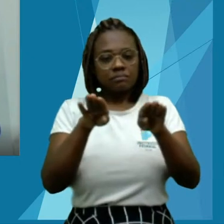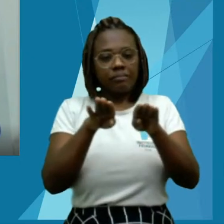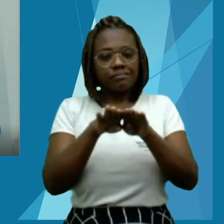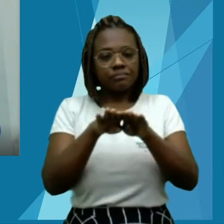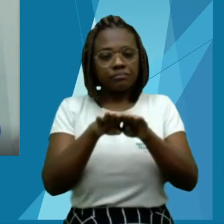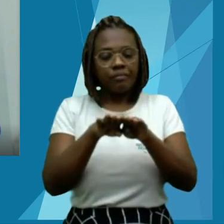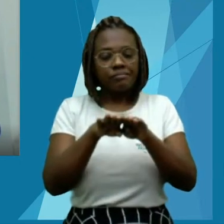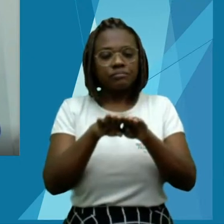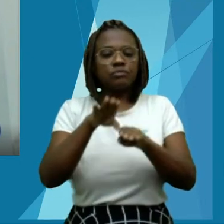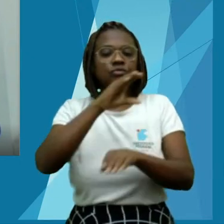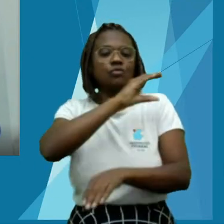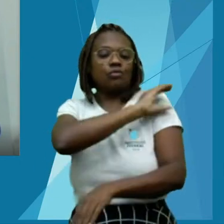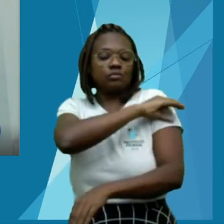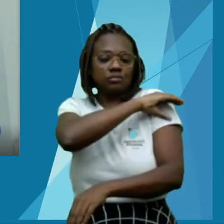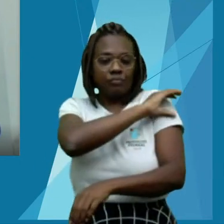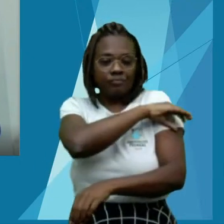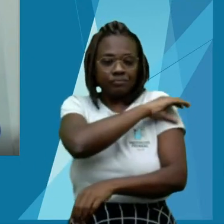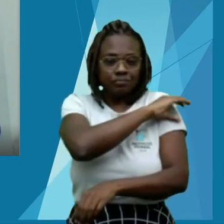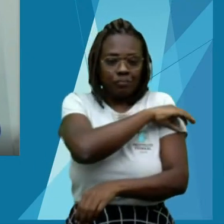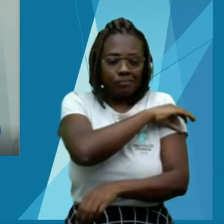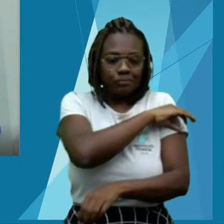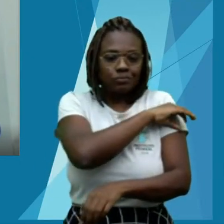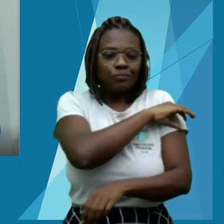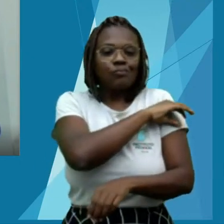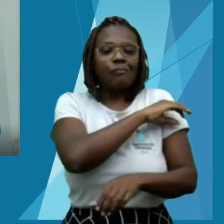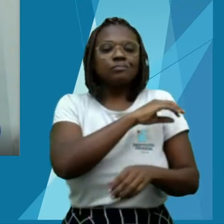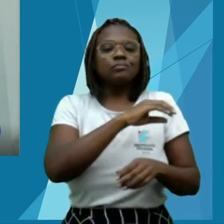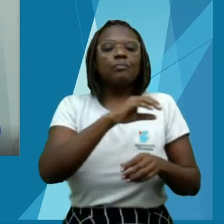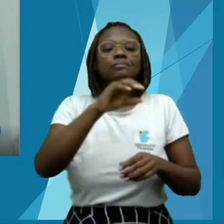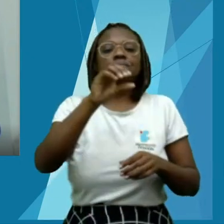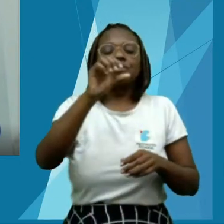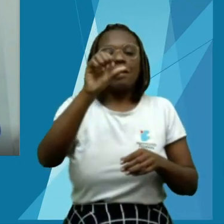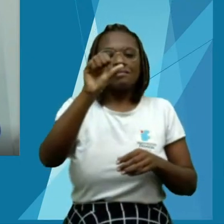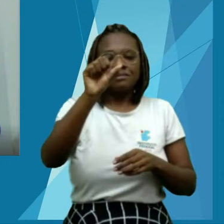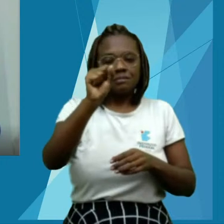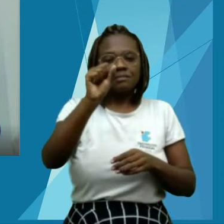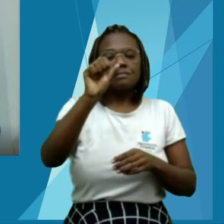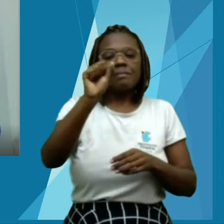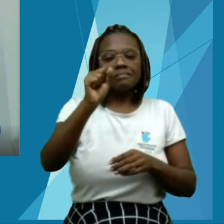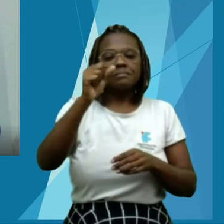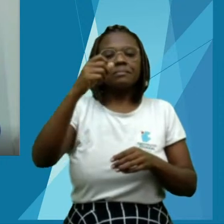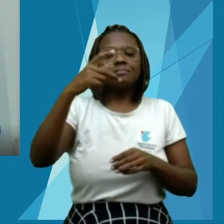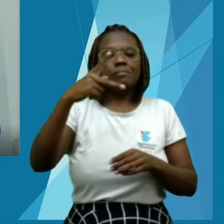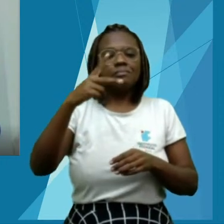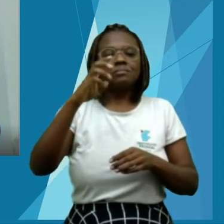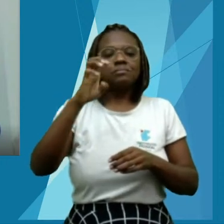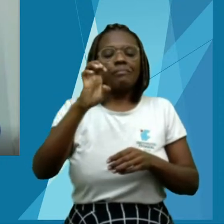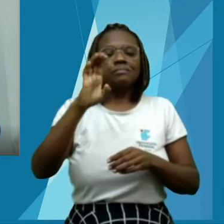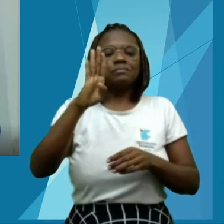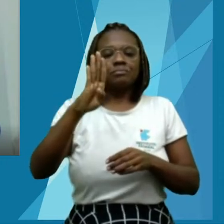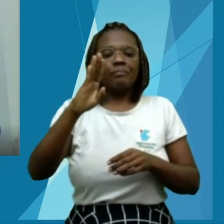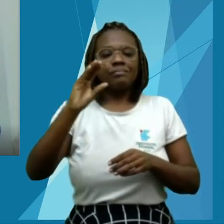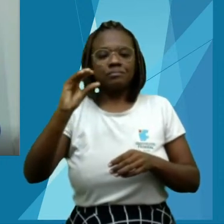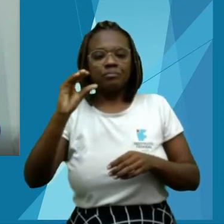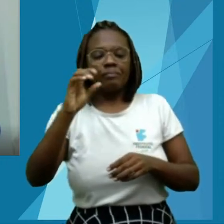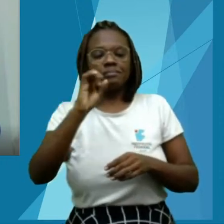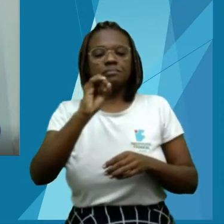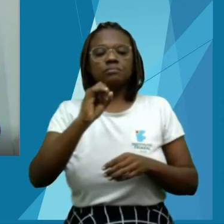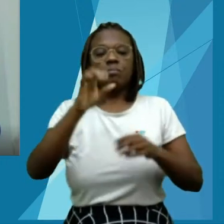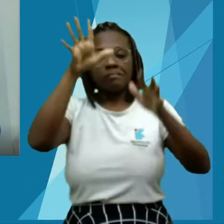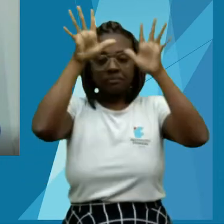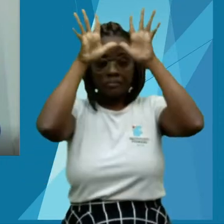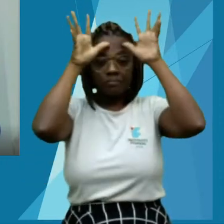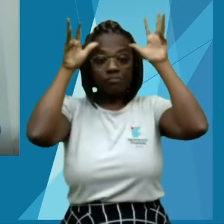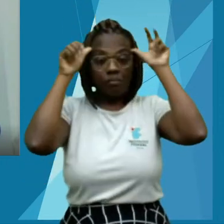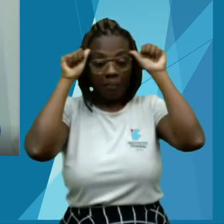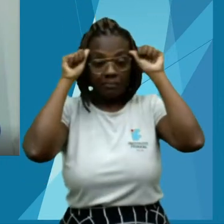coordenadora da Secretaria Executiva da SBPC no Acre, coordenadora do Centro Vocacional Tecnológico de Referência